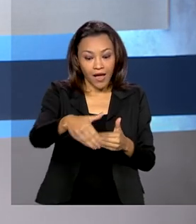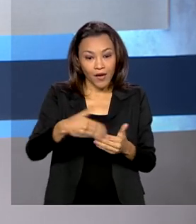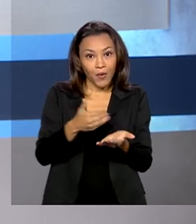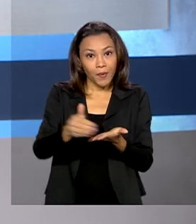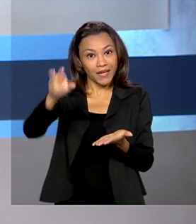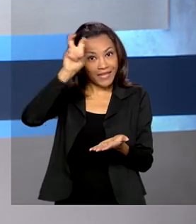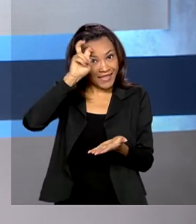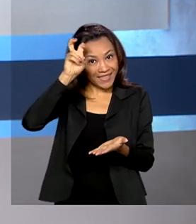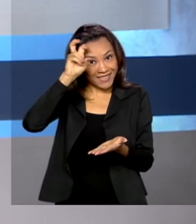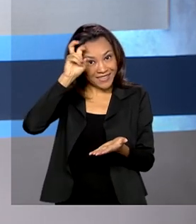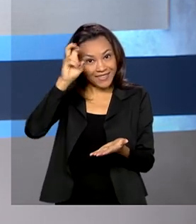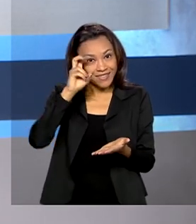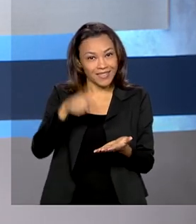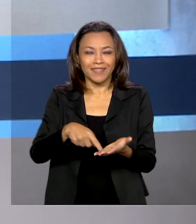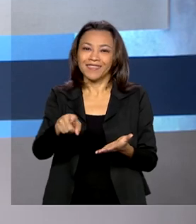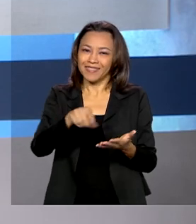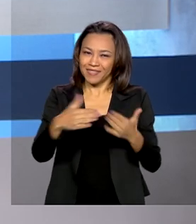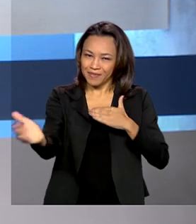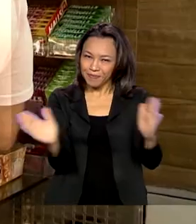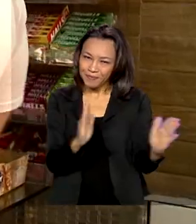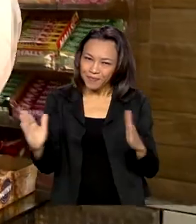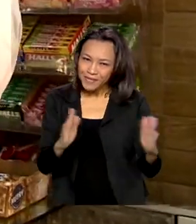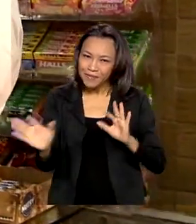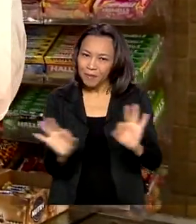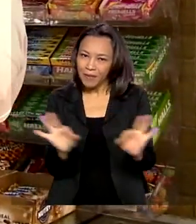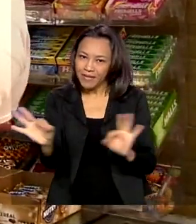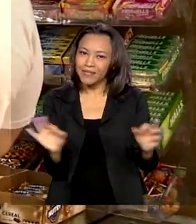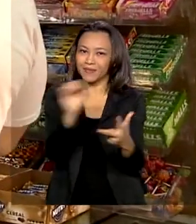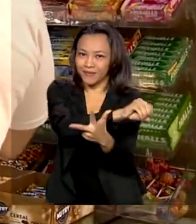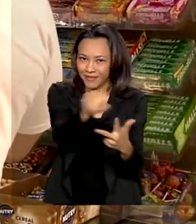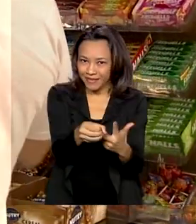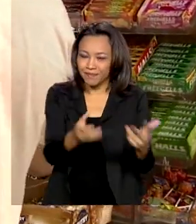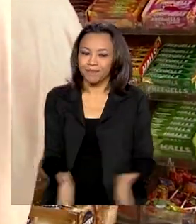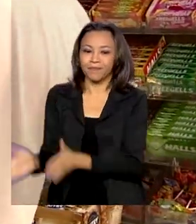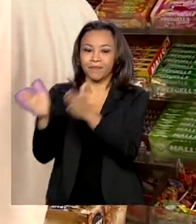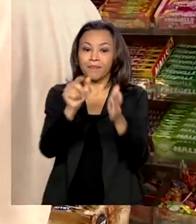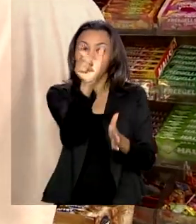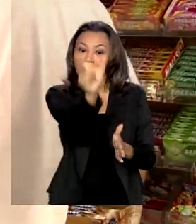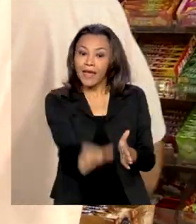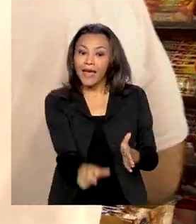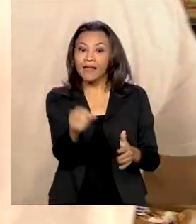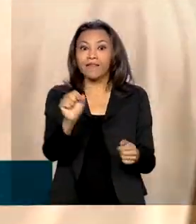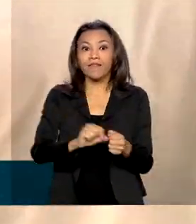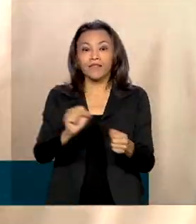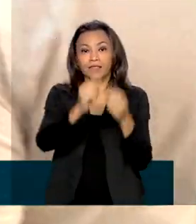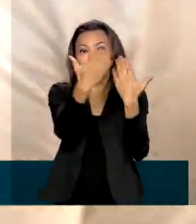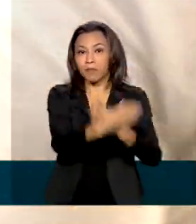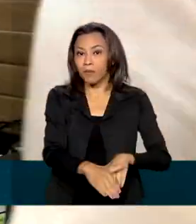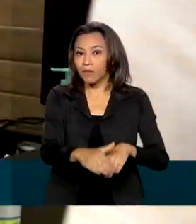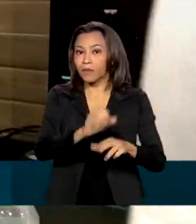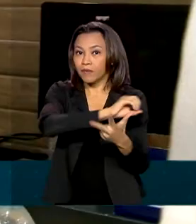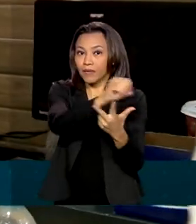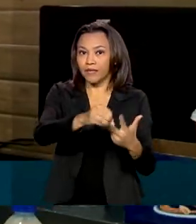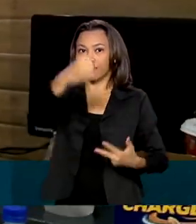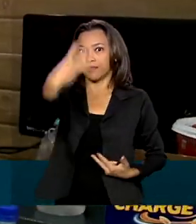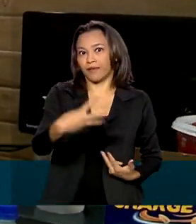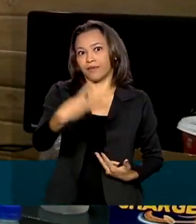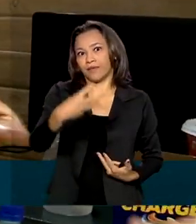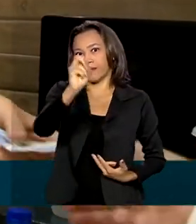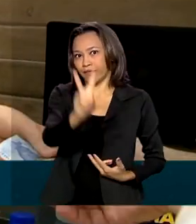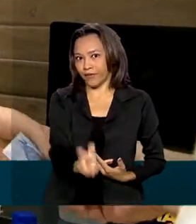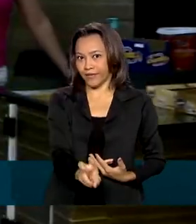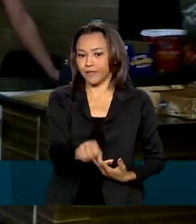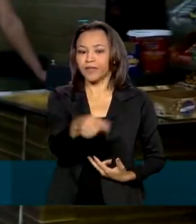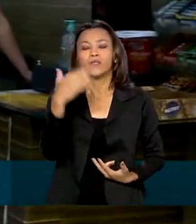-feira, na Maratona Enem. Natália vai tentar o Enem pela terceira vez para realizar o sonho de fazer